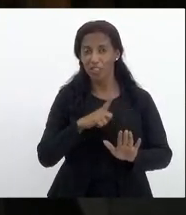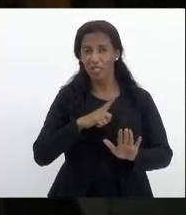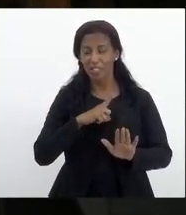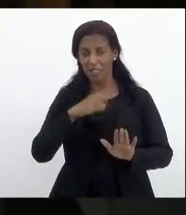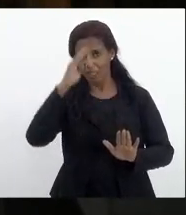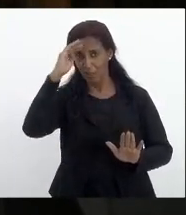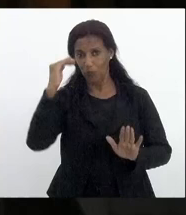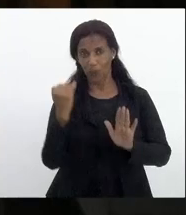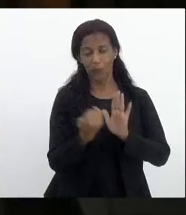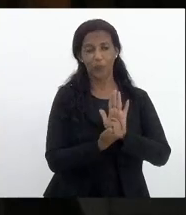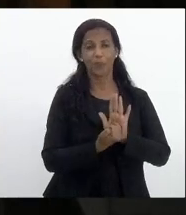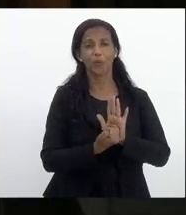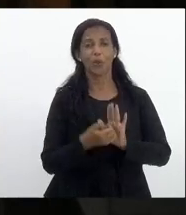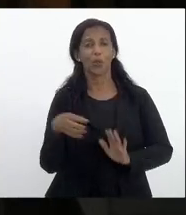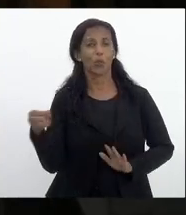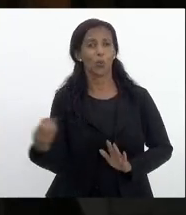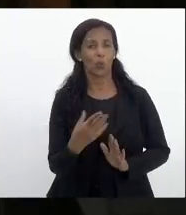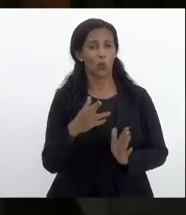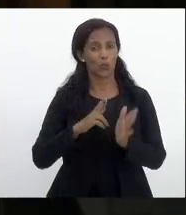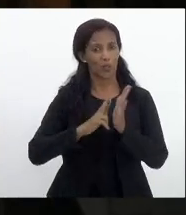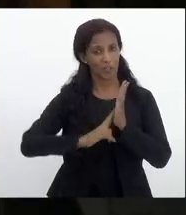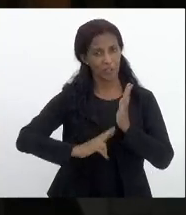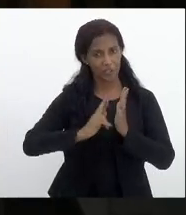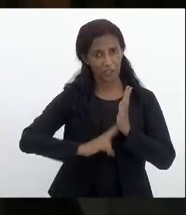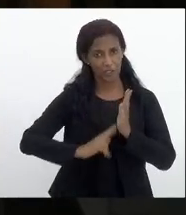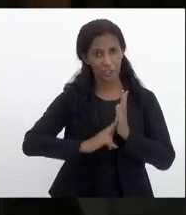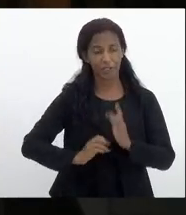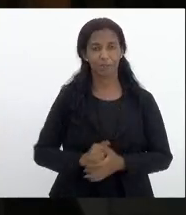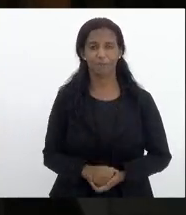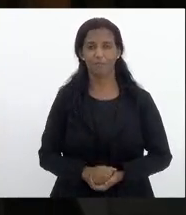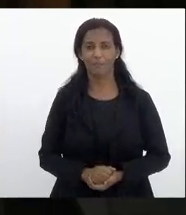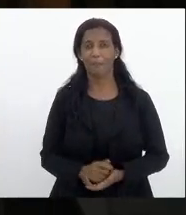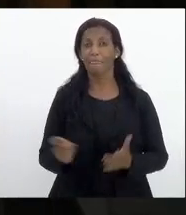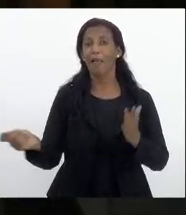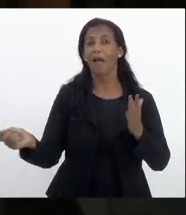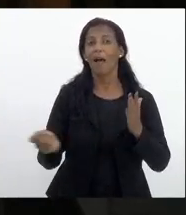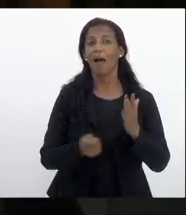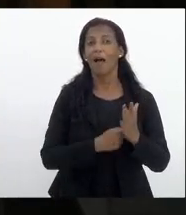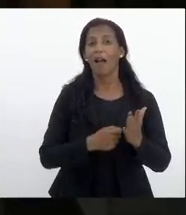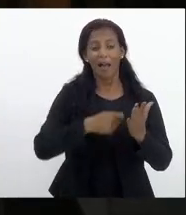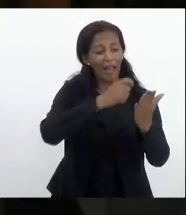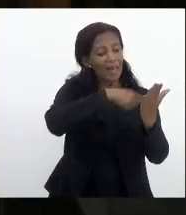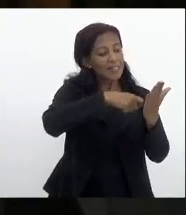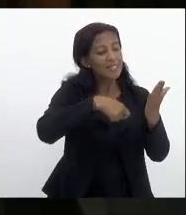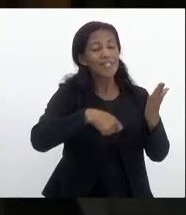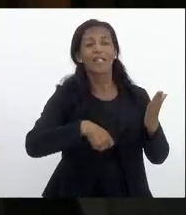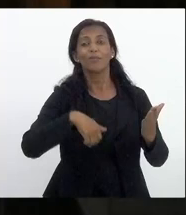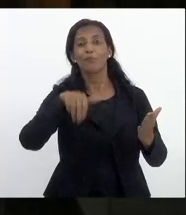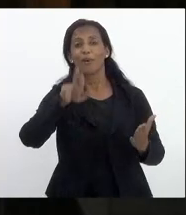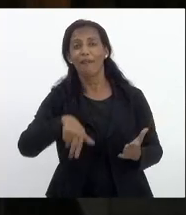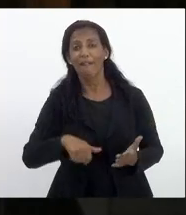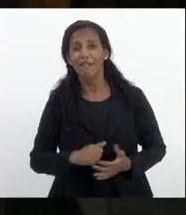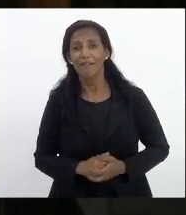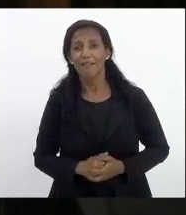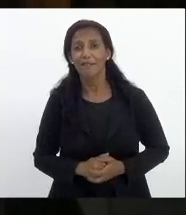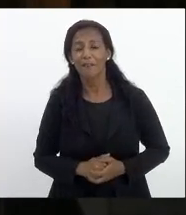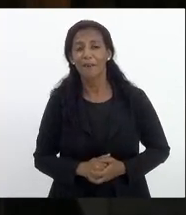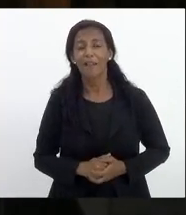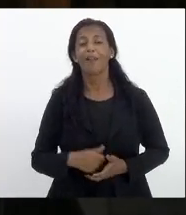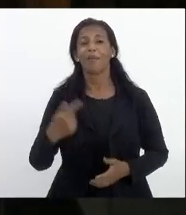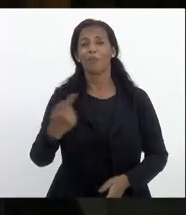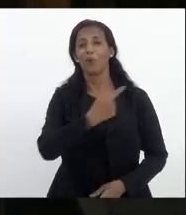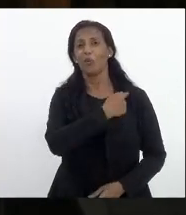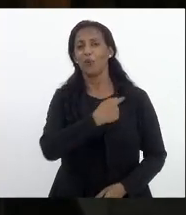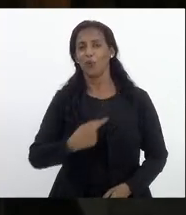novo regime é de autoria de quem assinado por quem pelo